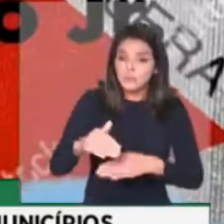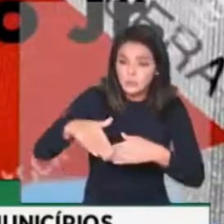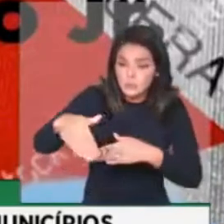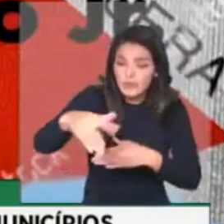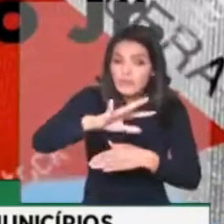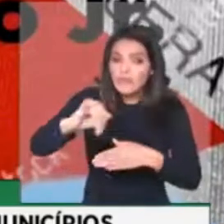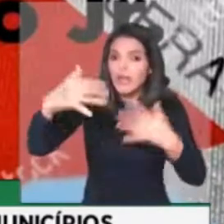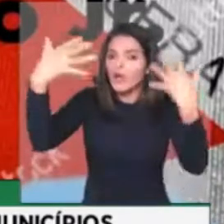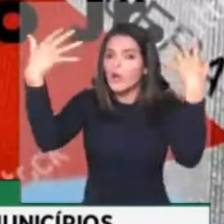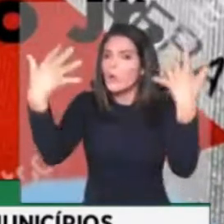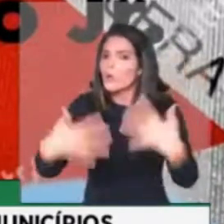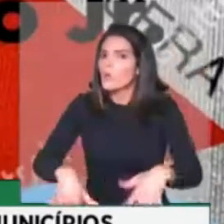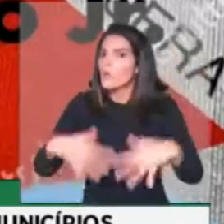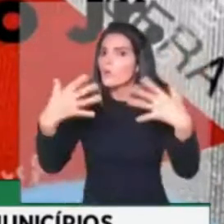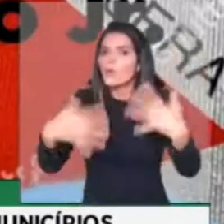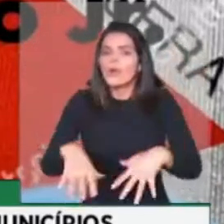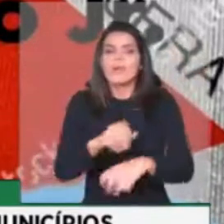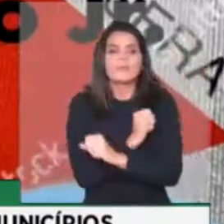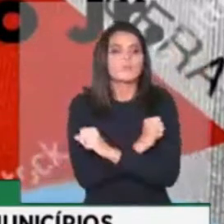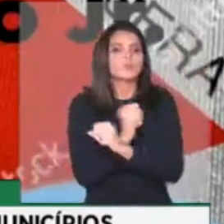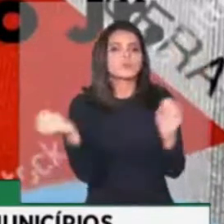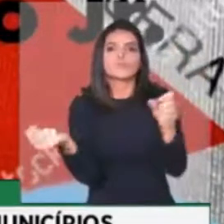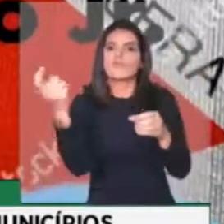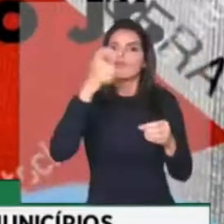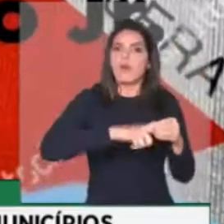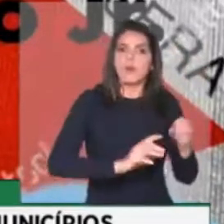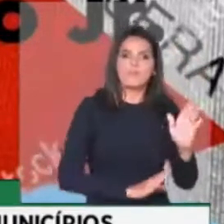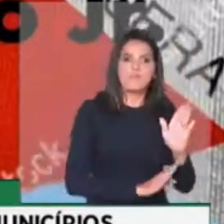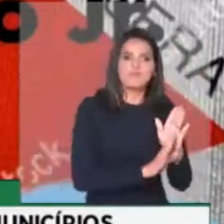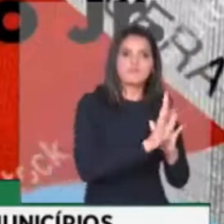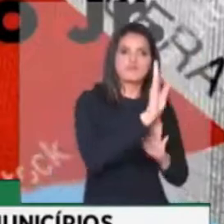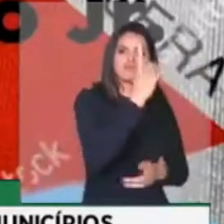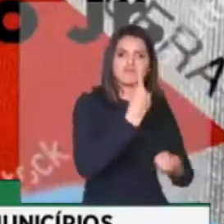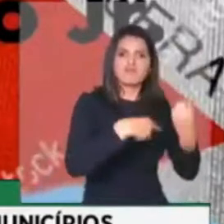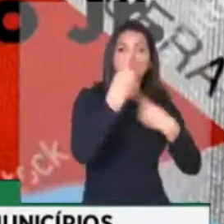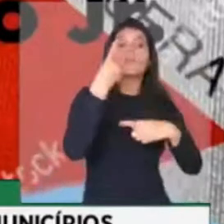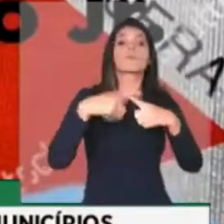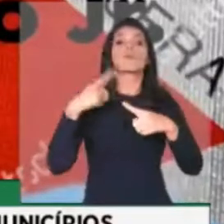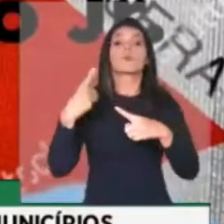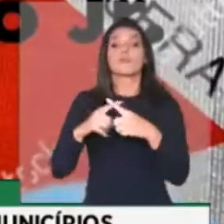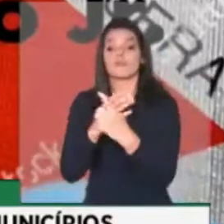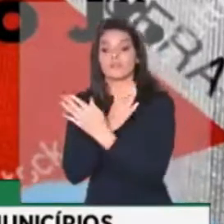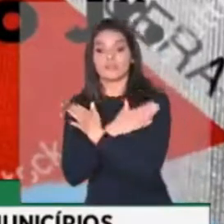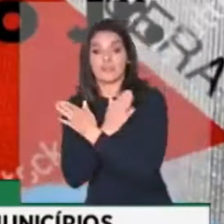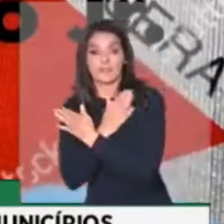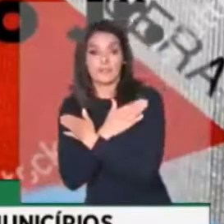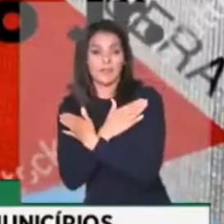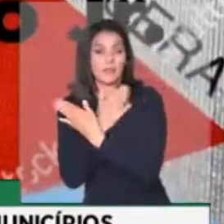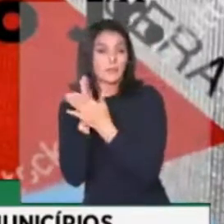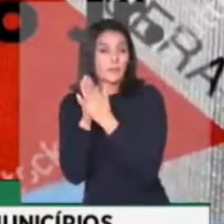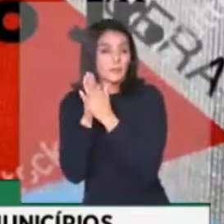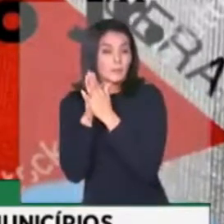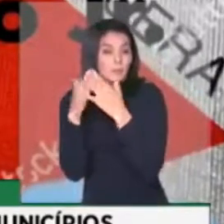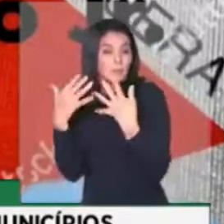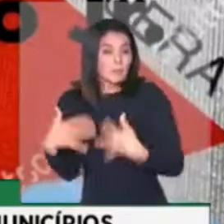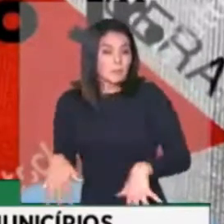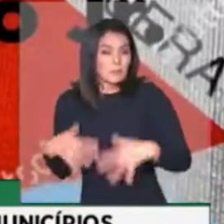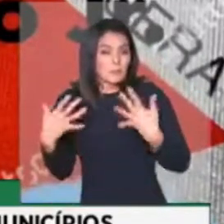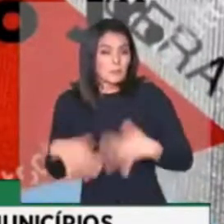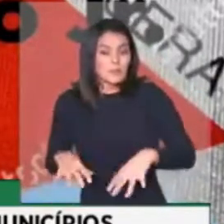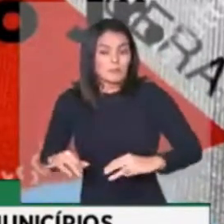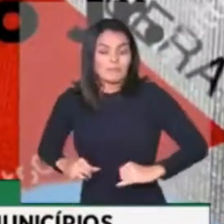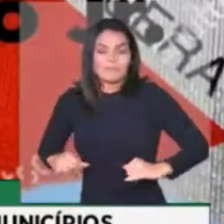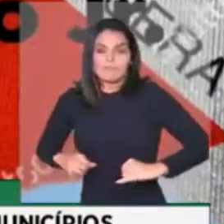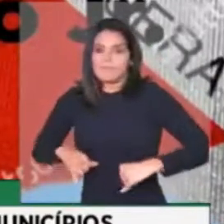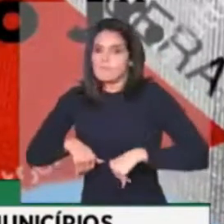volta, um cenário em o desemprego assole mais ainda as nossas famílias, assole mais ainda a